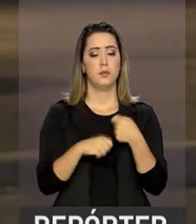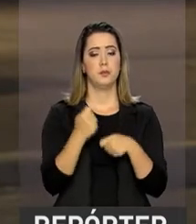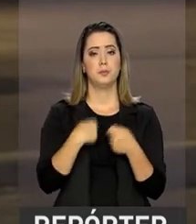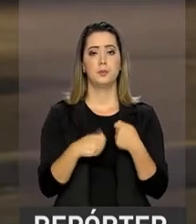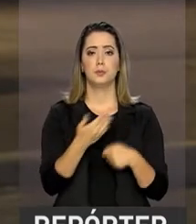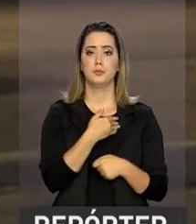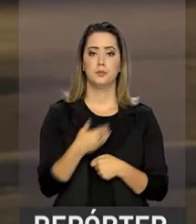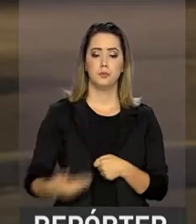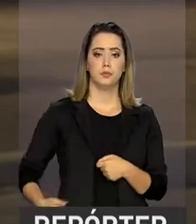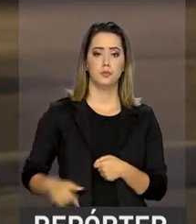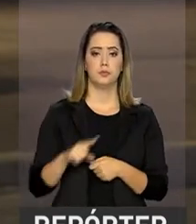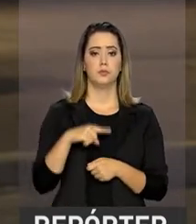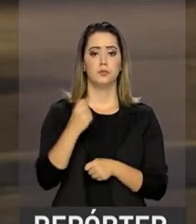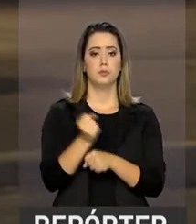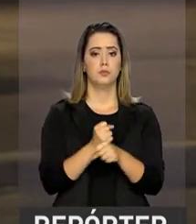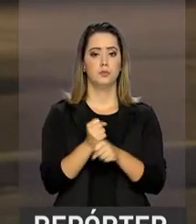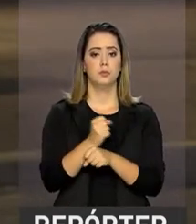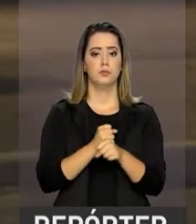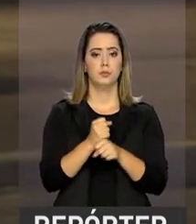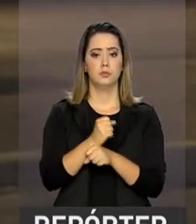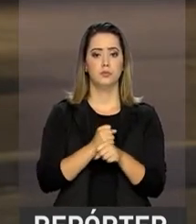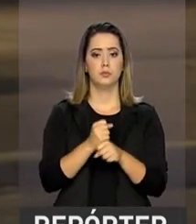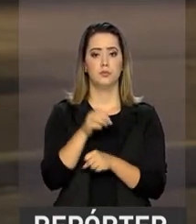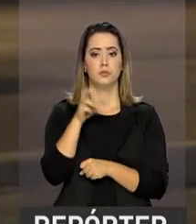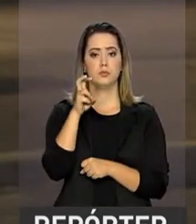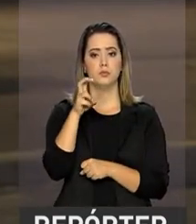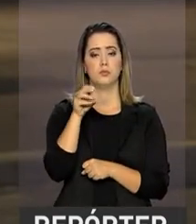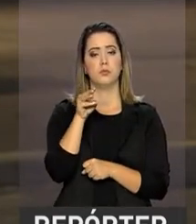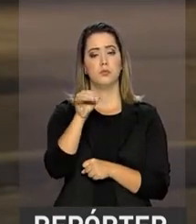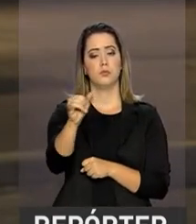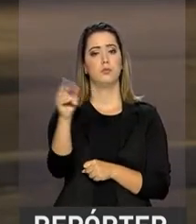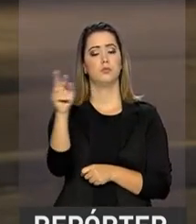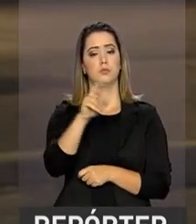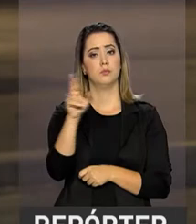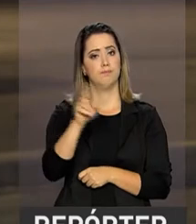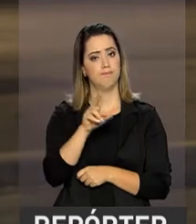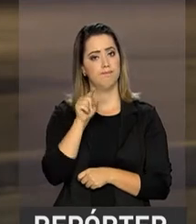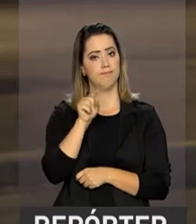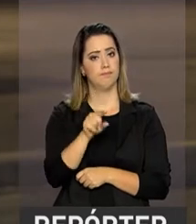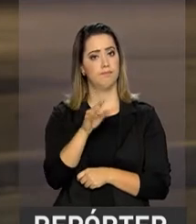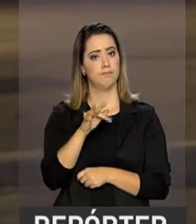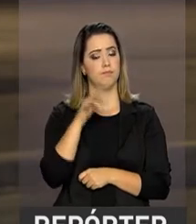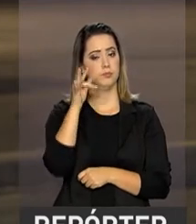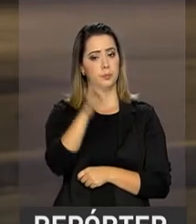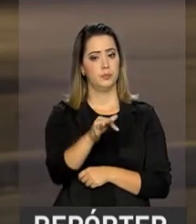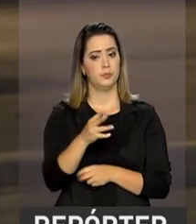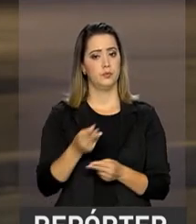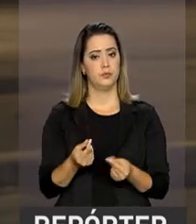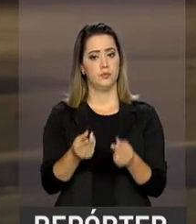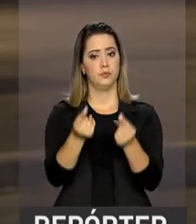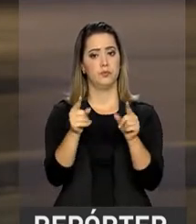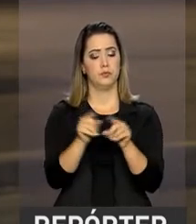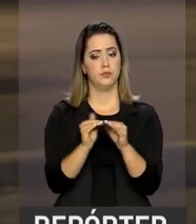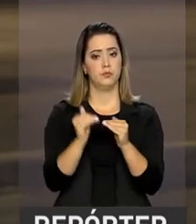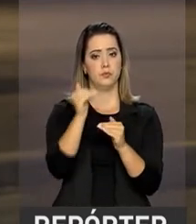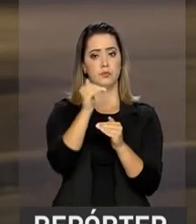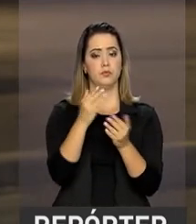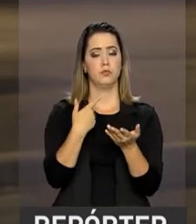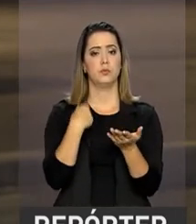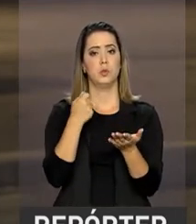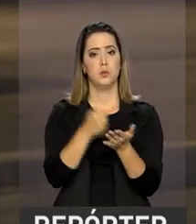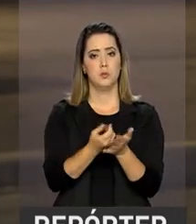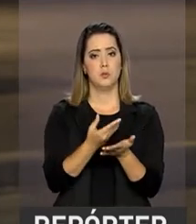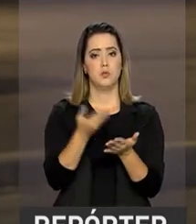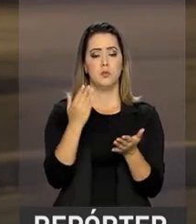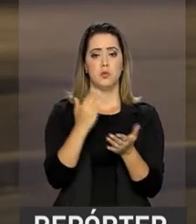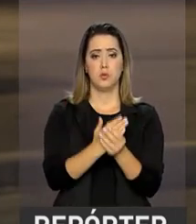cofres públicos no ano que vem é de R 5 bilhões. Para adiar o reajuste, o governo vai enviar um